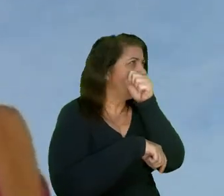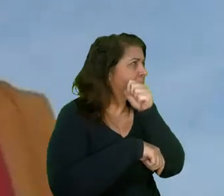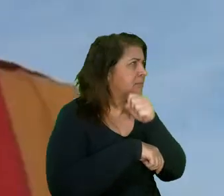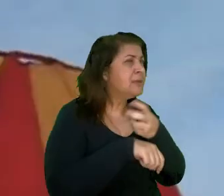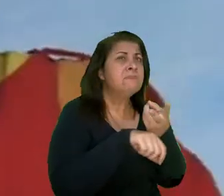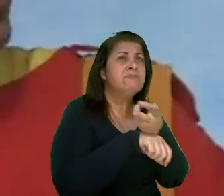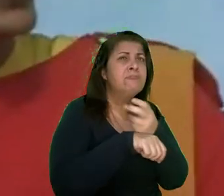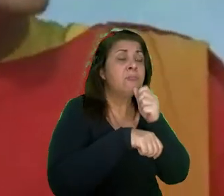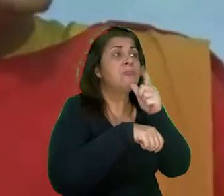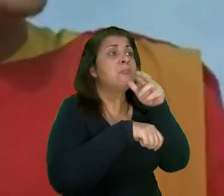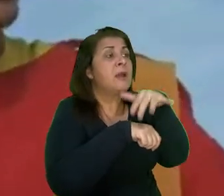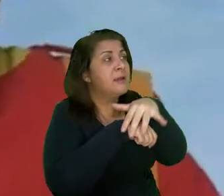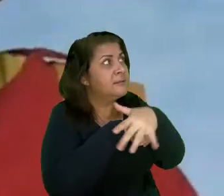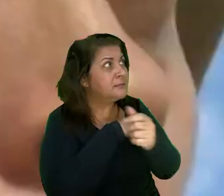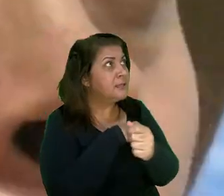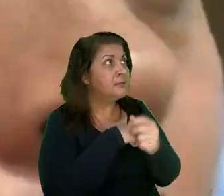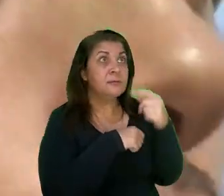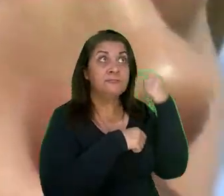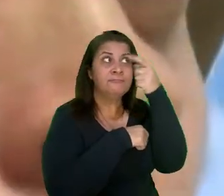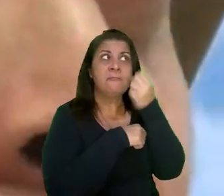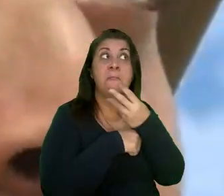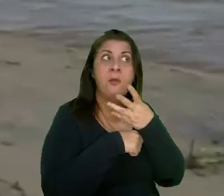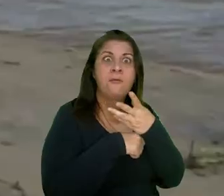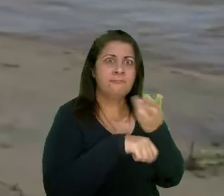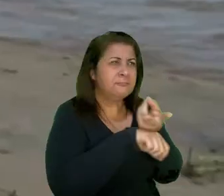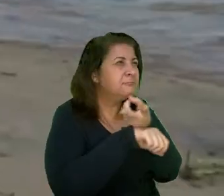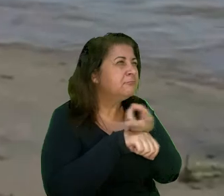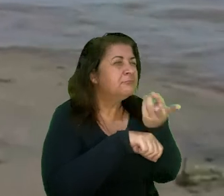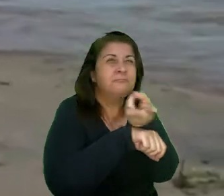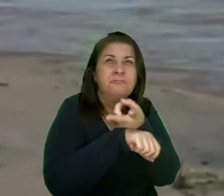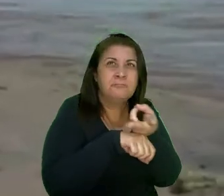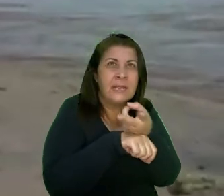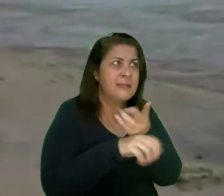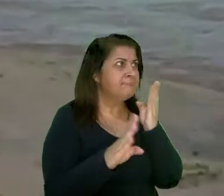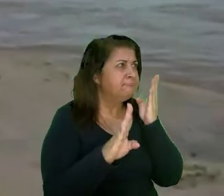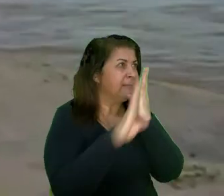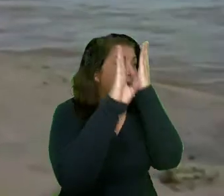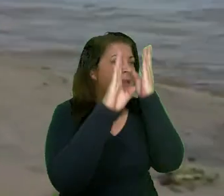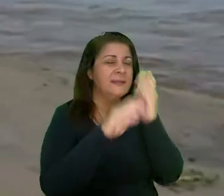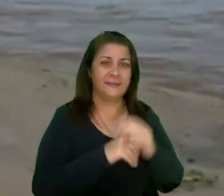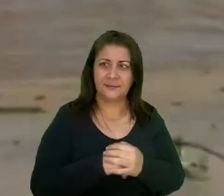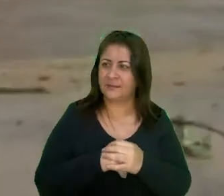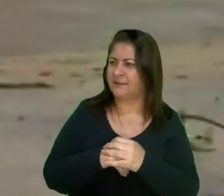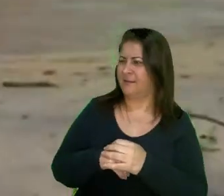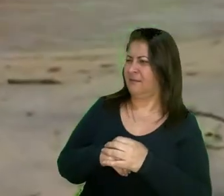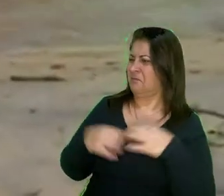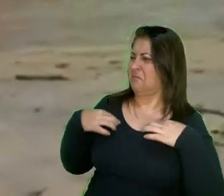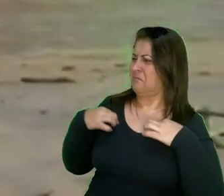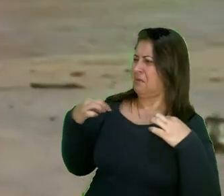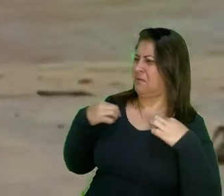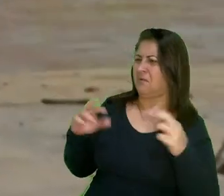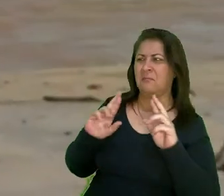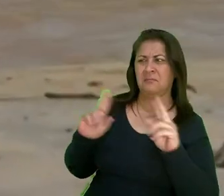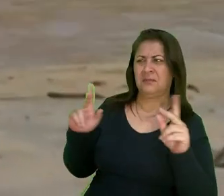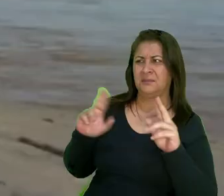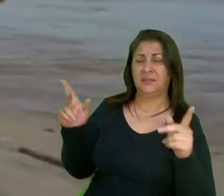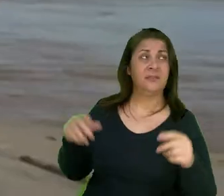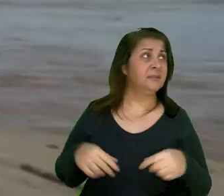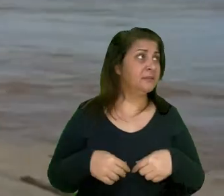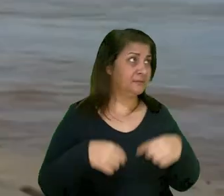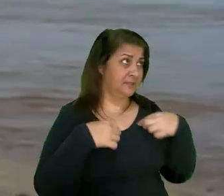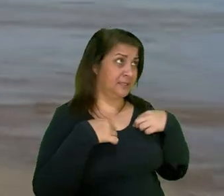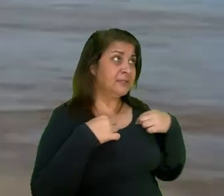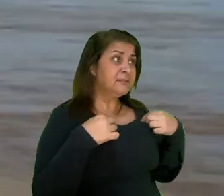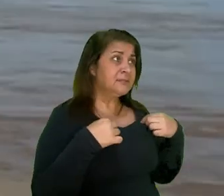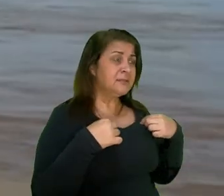de... Precuras nascentes, os óbuns... Precuro, procuro e até achar. E que roupa estranha é essa?